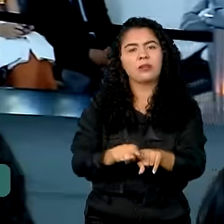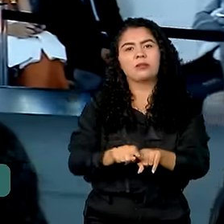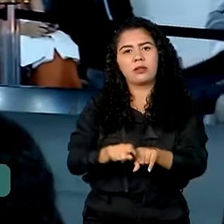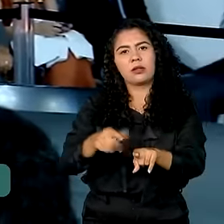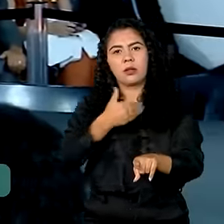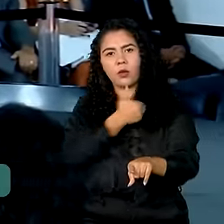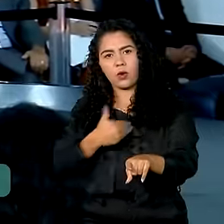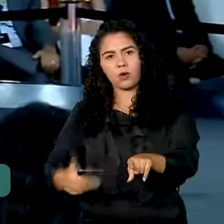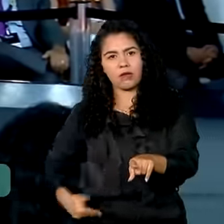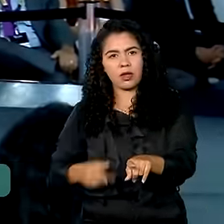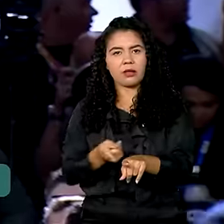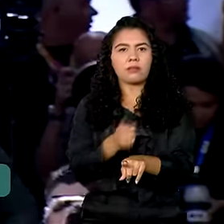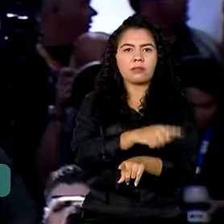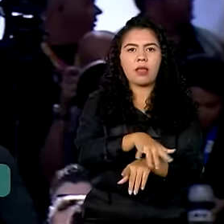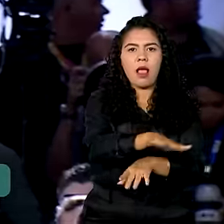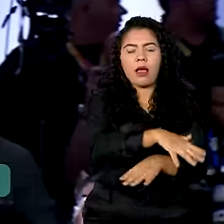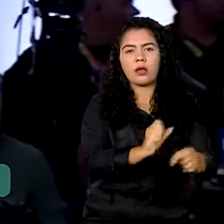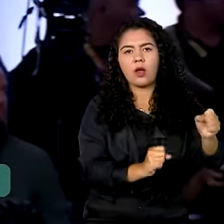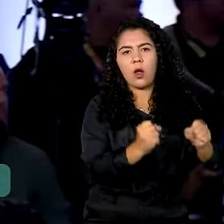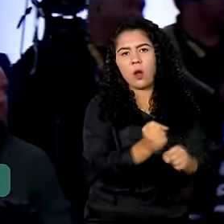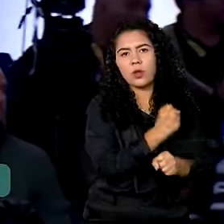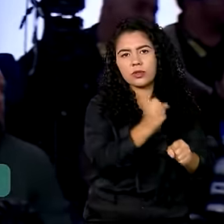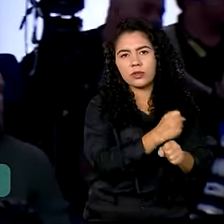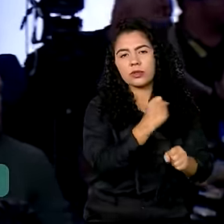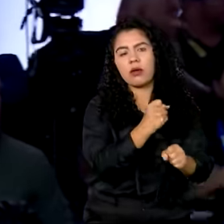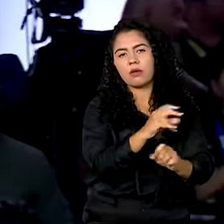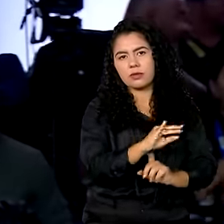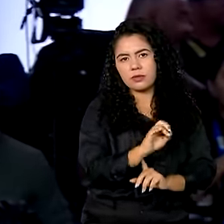setor da construção civil. Em 2022,